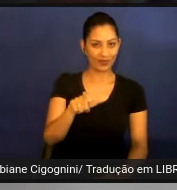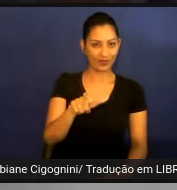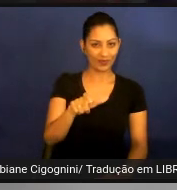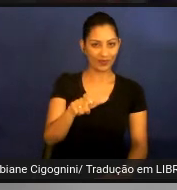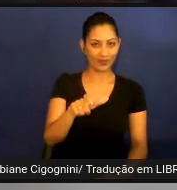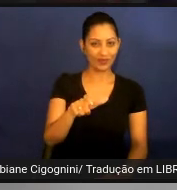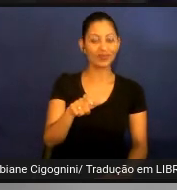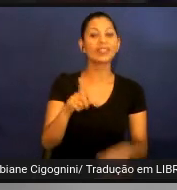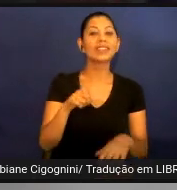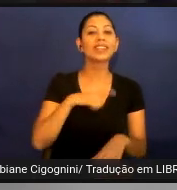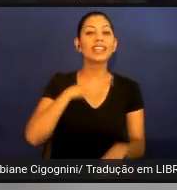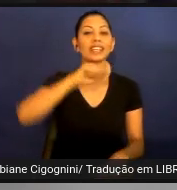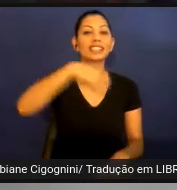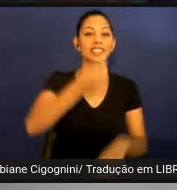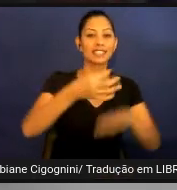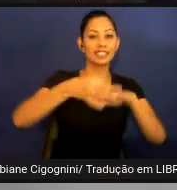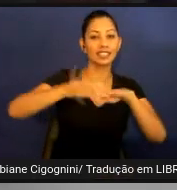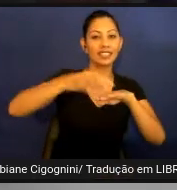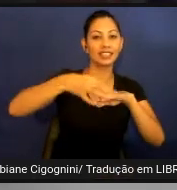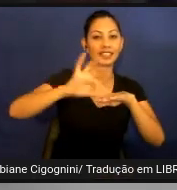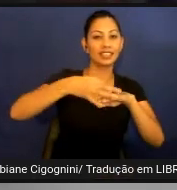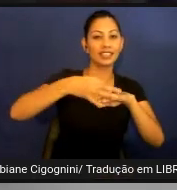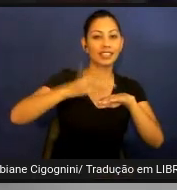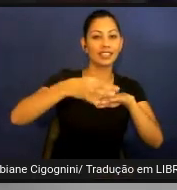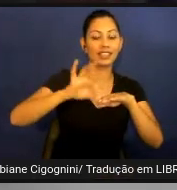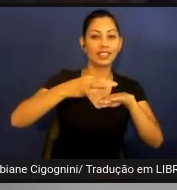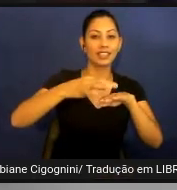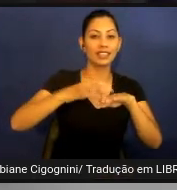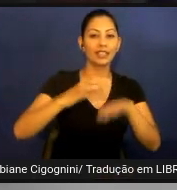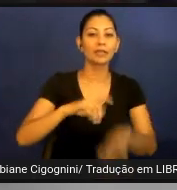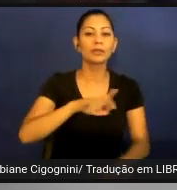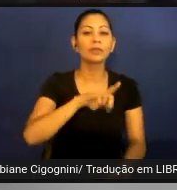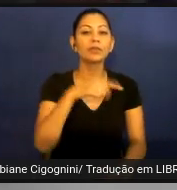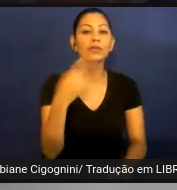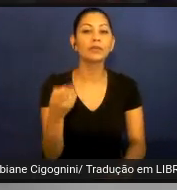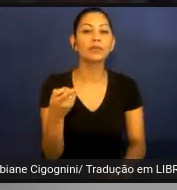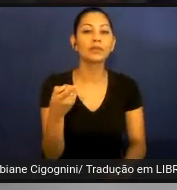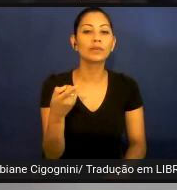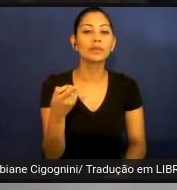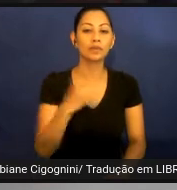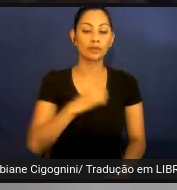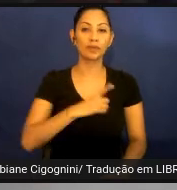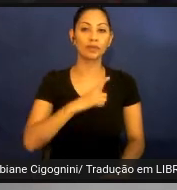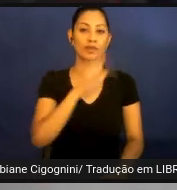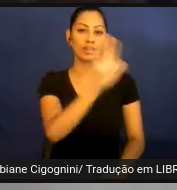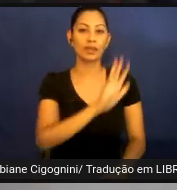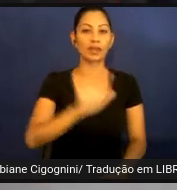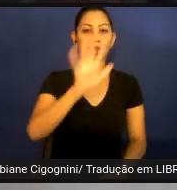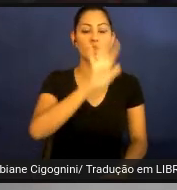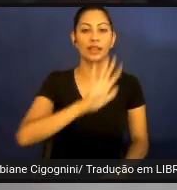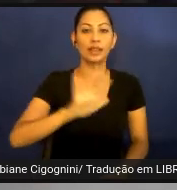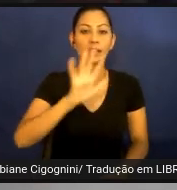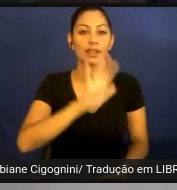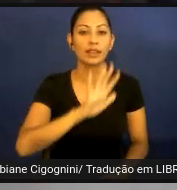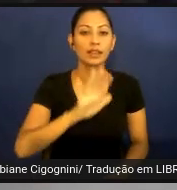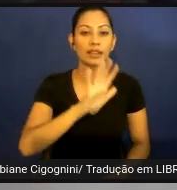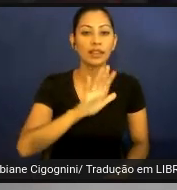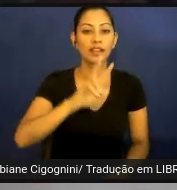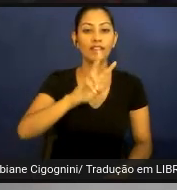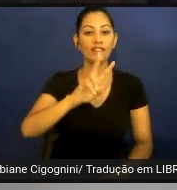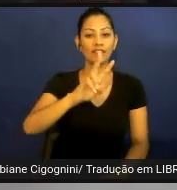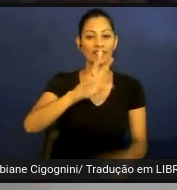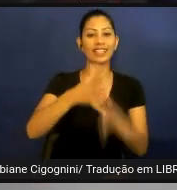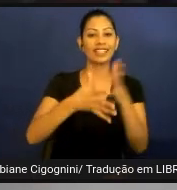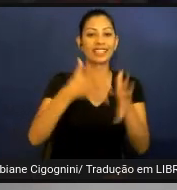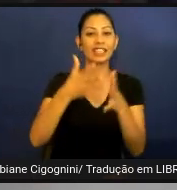e na imagem 2 temos o personagem do Vlibras realizando